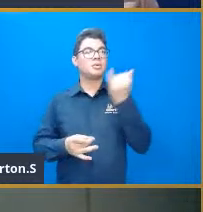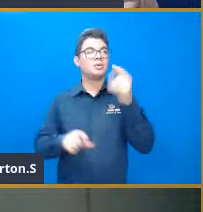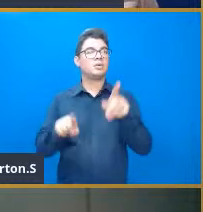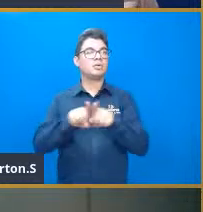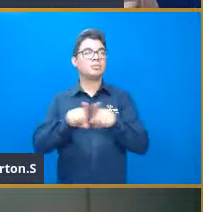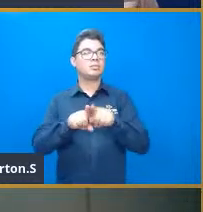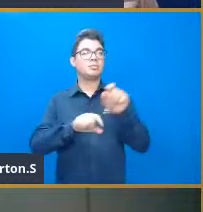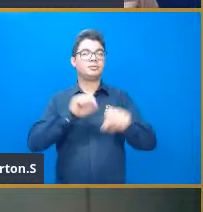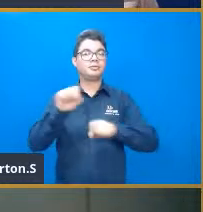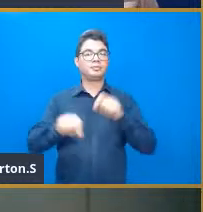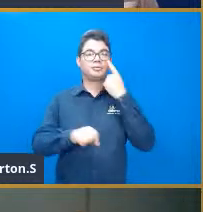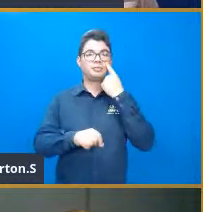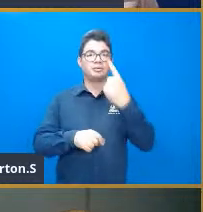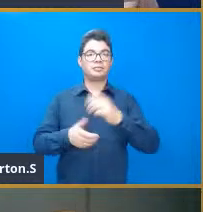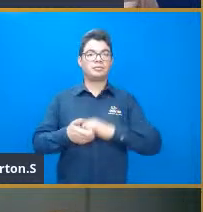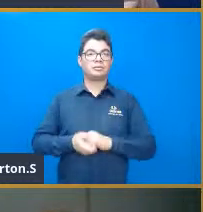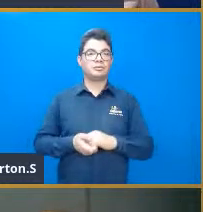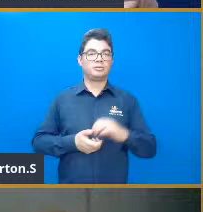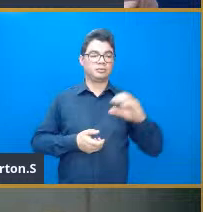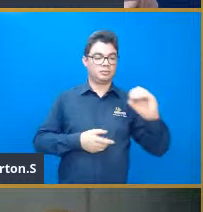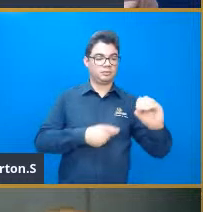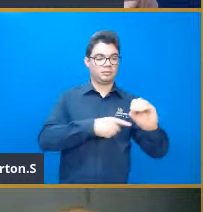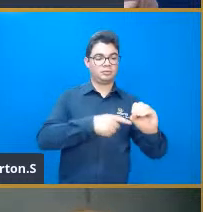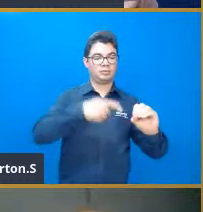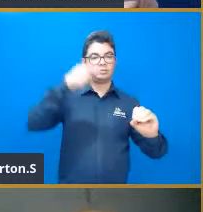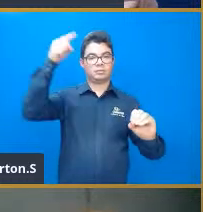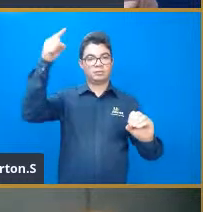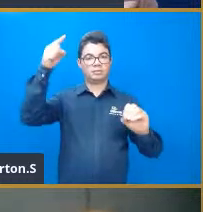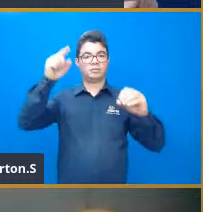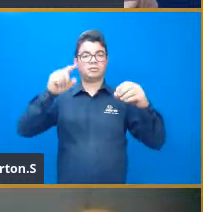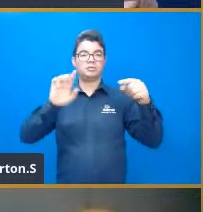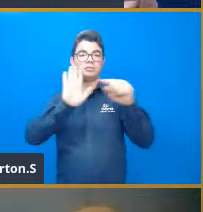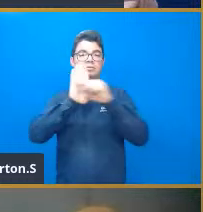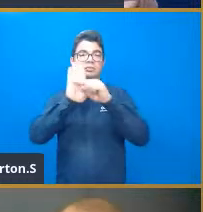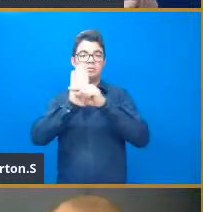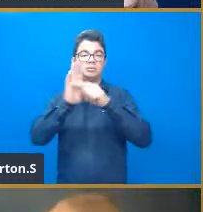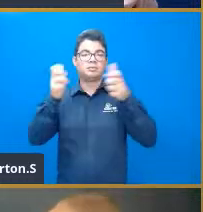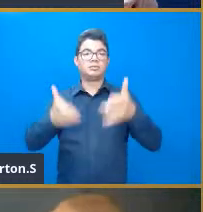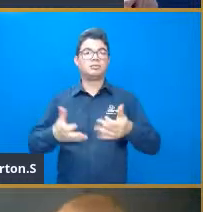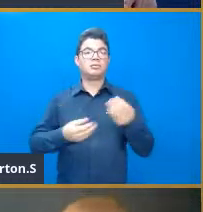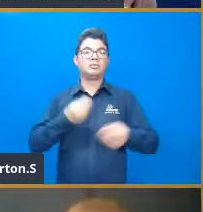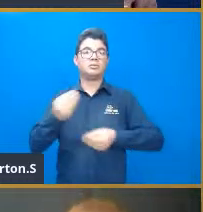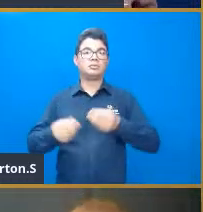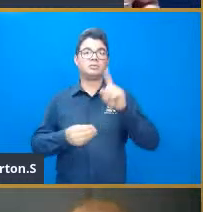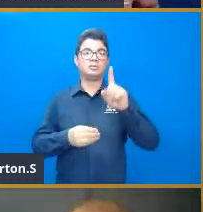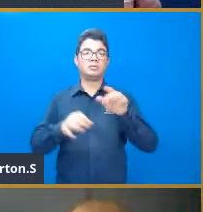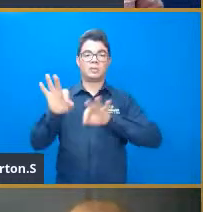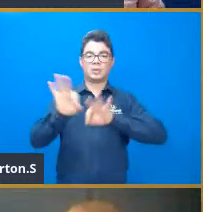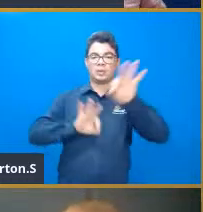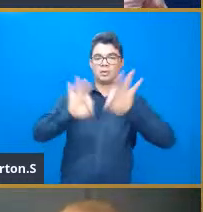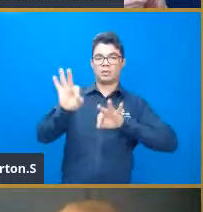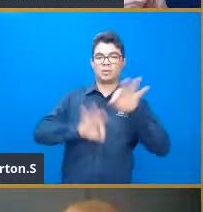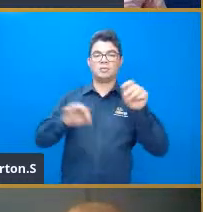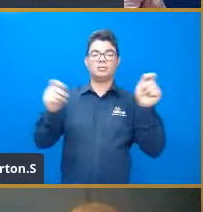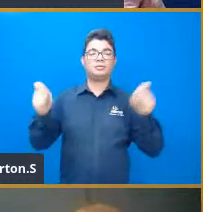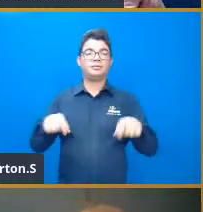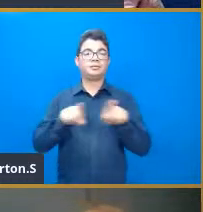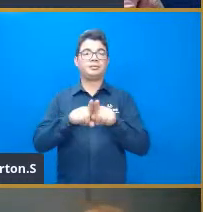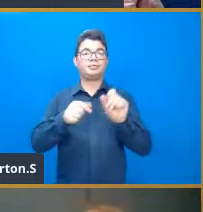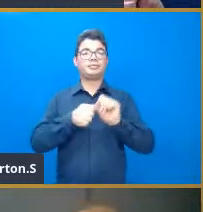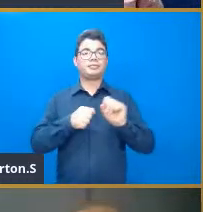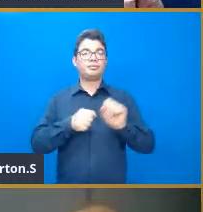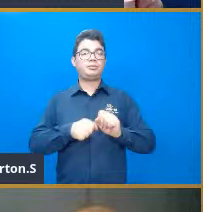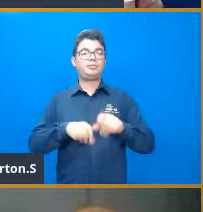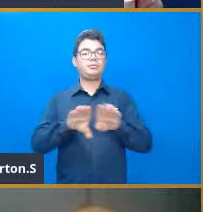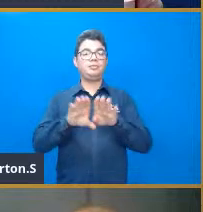exatamente zero, a reta, ela passou ali na parte negativa, como a comentou agora há pouco ali, a questão só do ajuste que foi feito ali, né? O